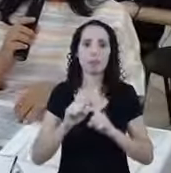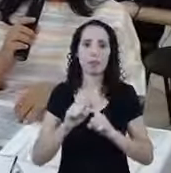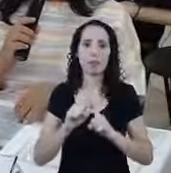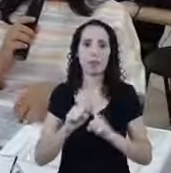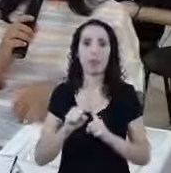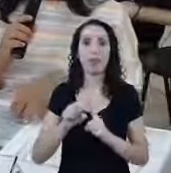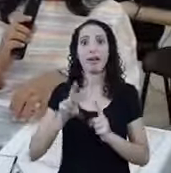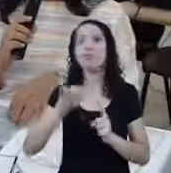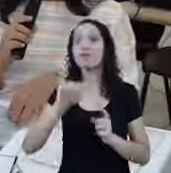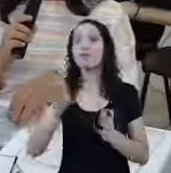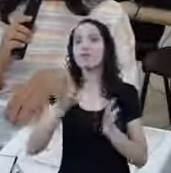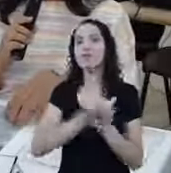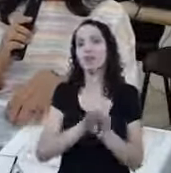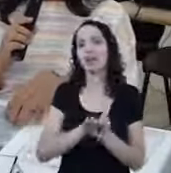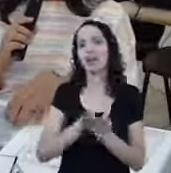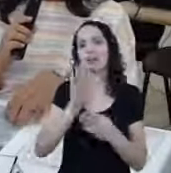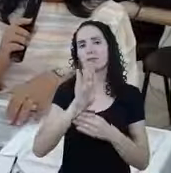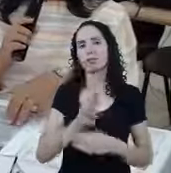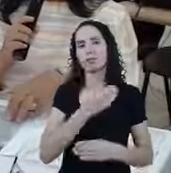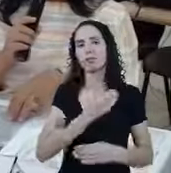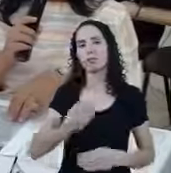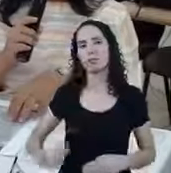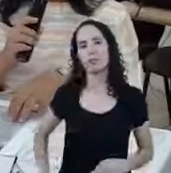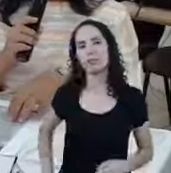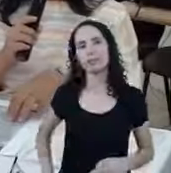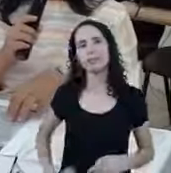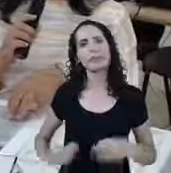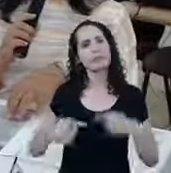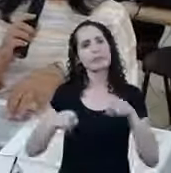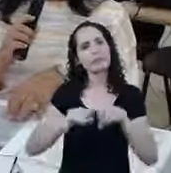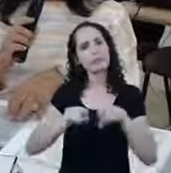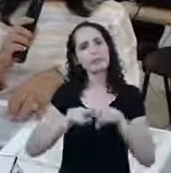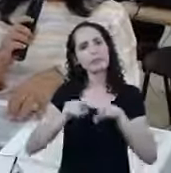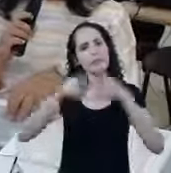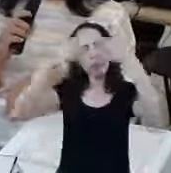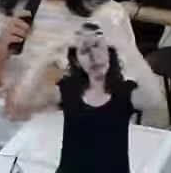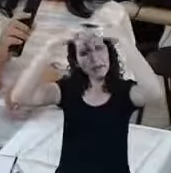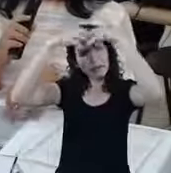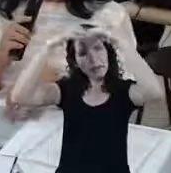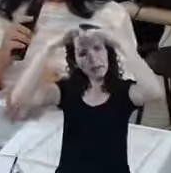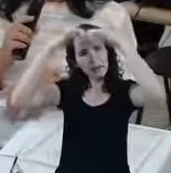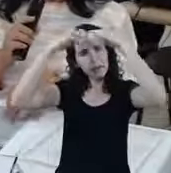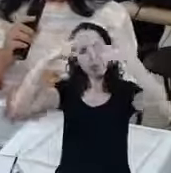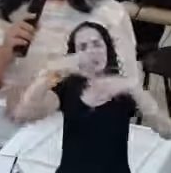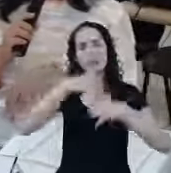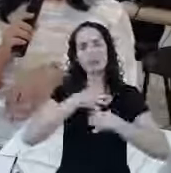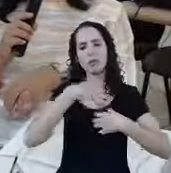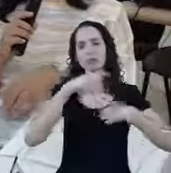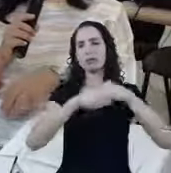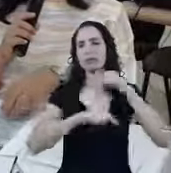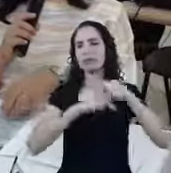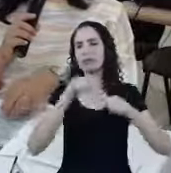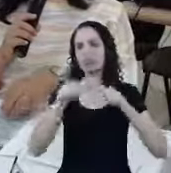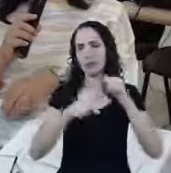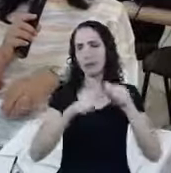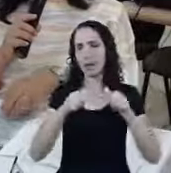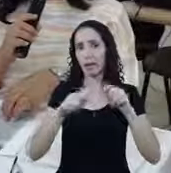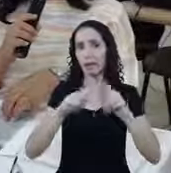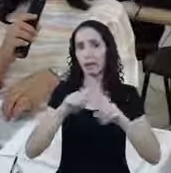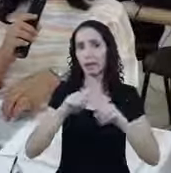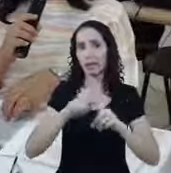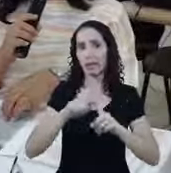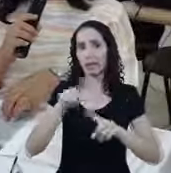Chegará a sua mão E é momento De você Repensar No seu negócio Na sua forma De trabalhar Porque quando sairmos dessa